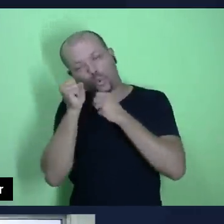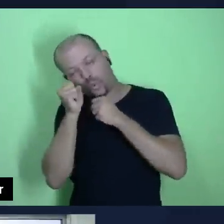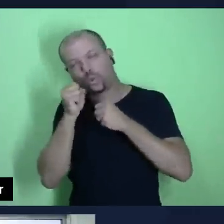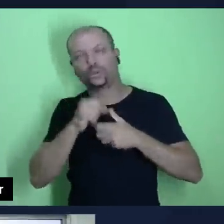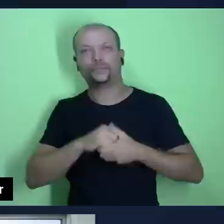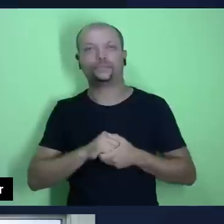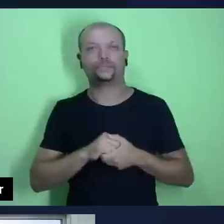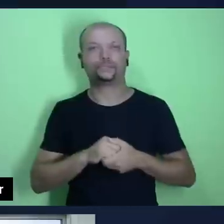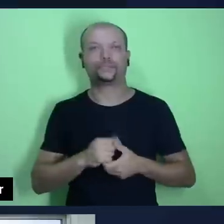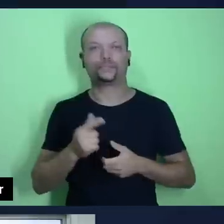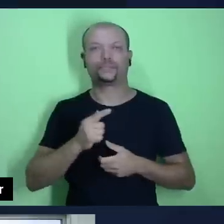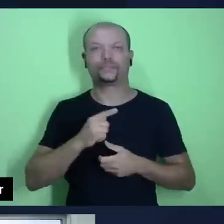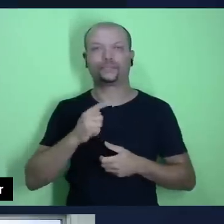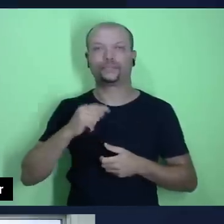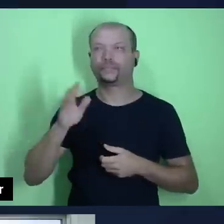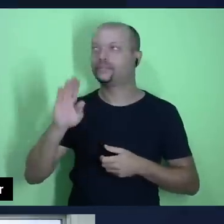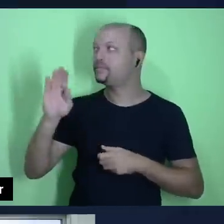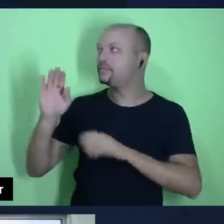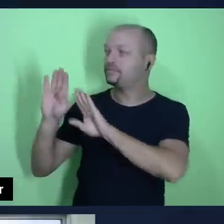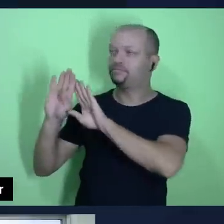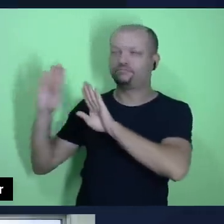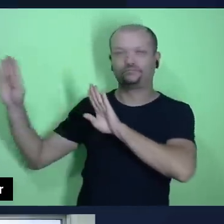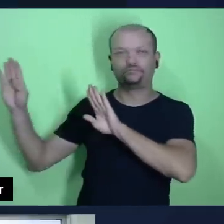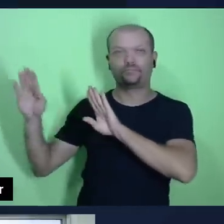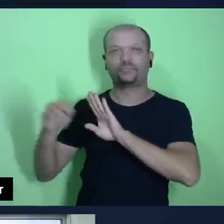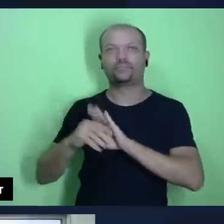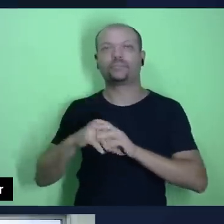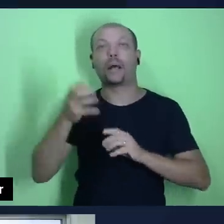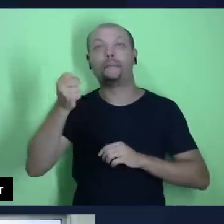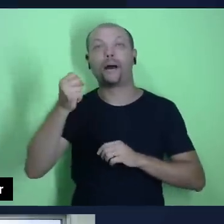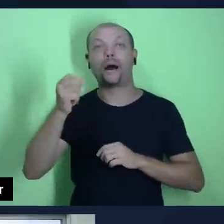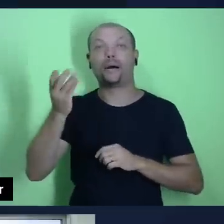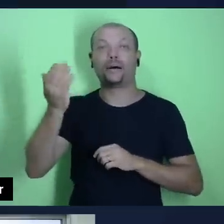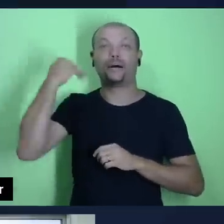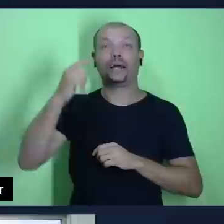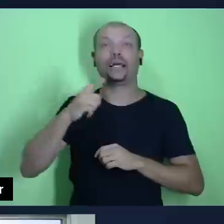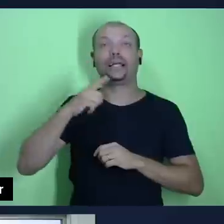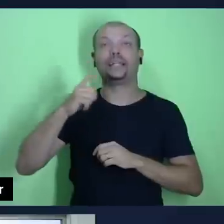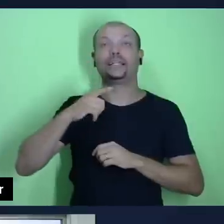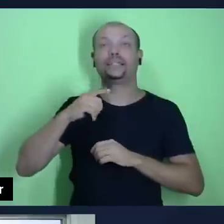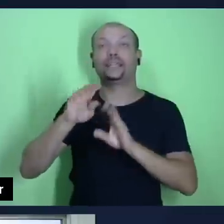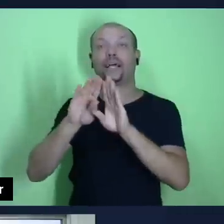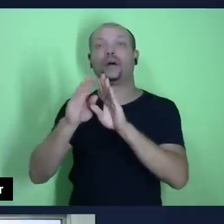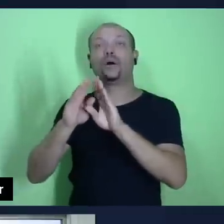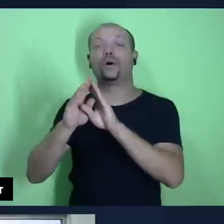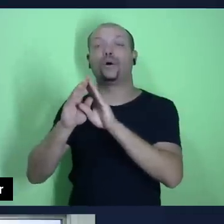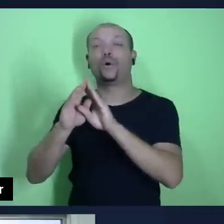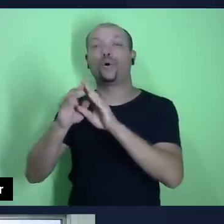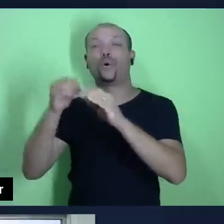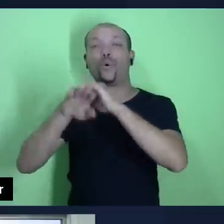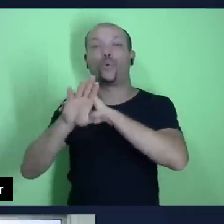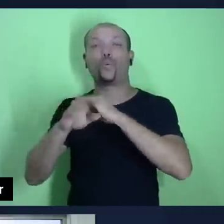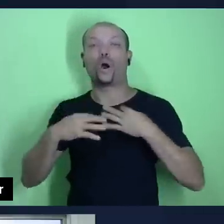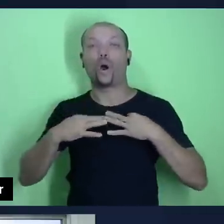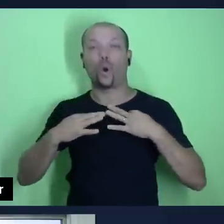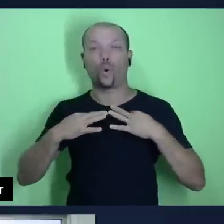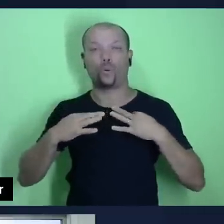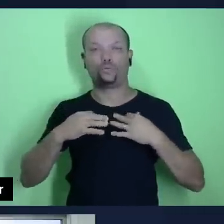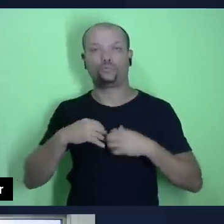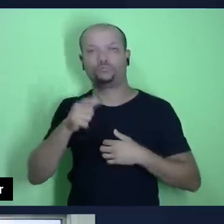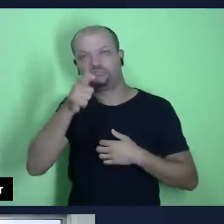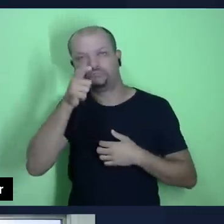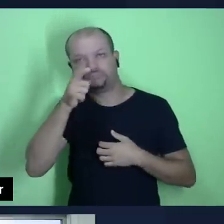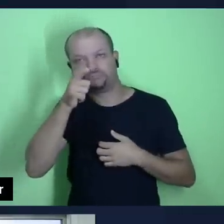quarto a parede é clara branca e ao fundo há um móvel, que é um guarda-roupa, justamente para que você,